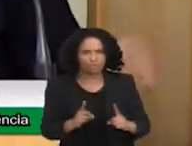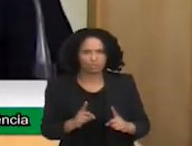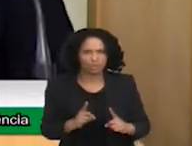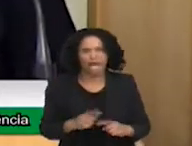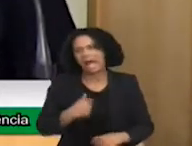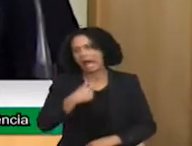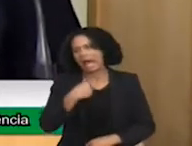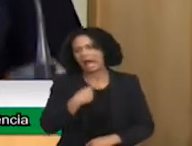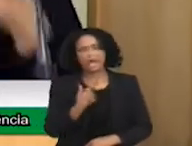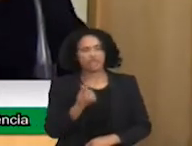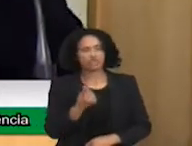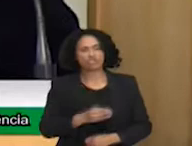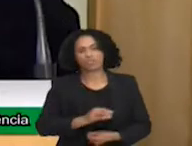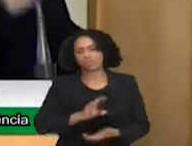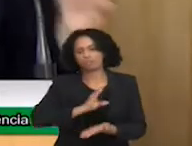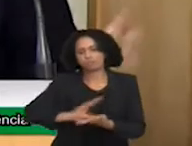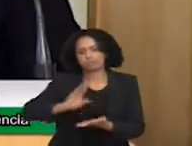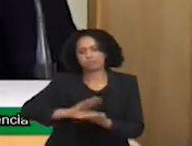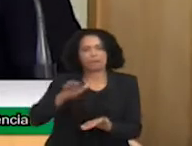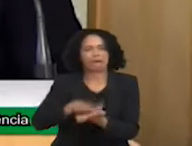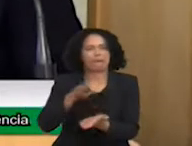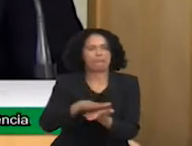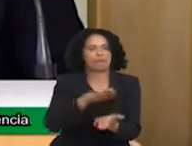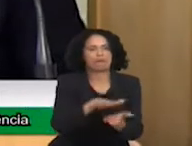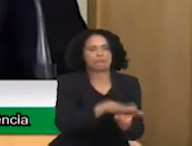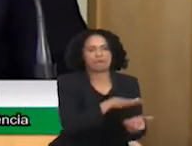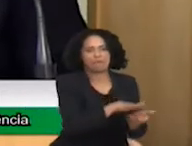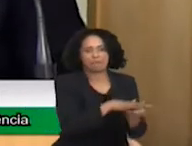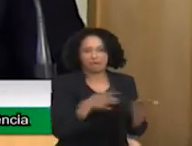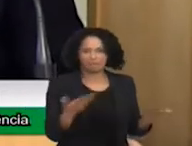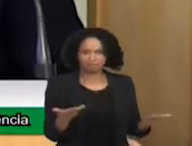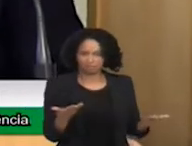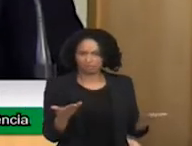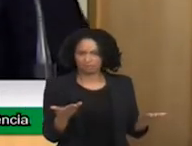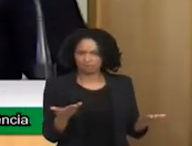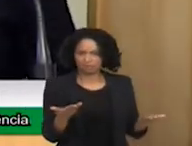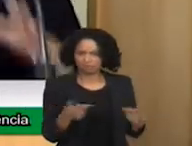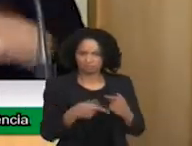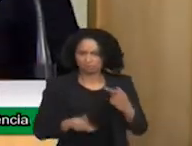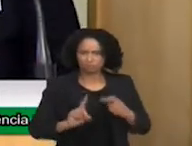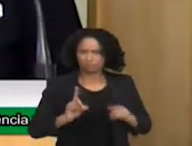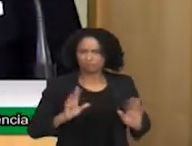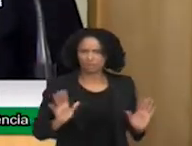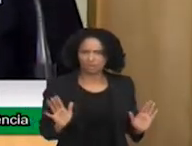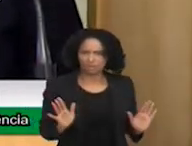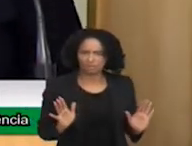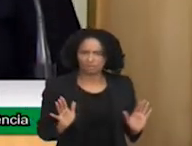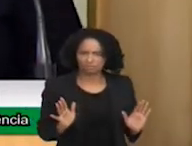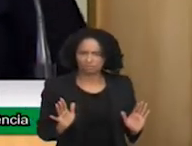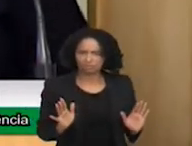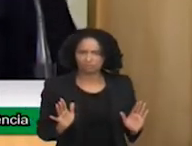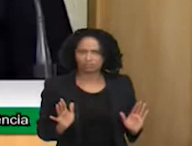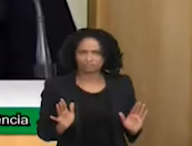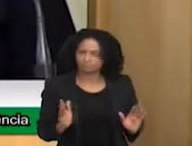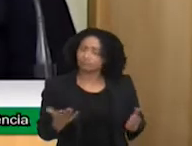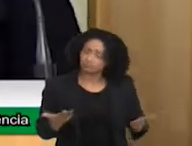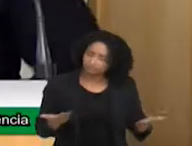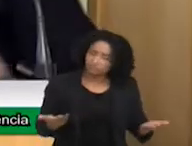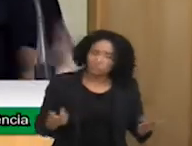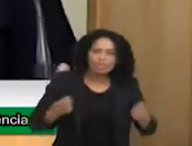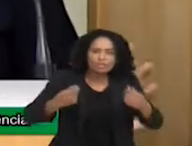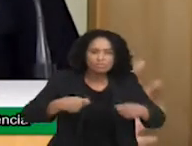está funcionando. Hoje, o dinheiro público não é otimizado. E aí, entre as questões também de que